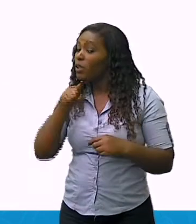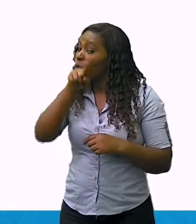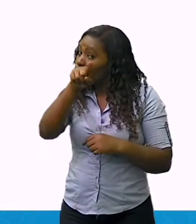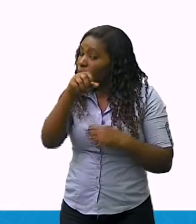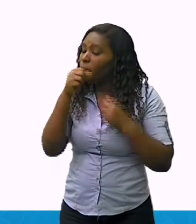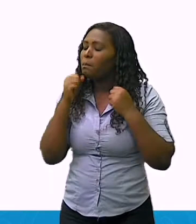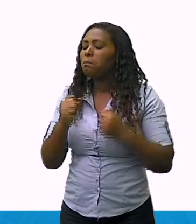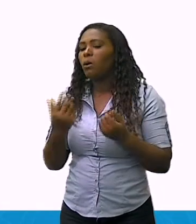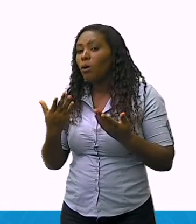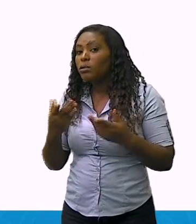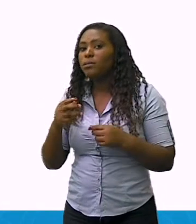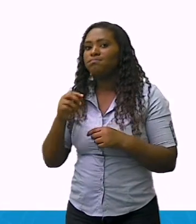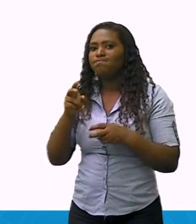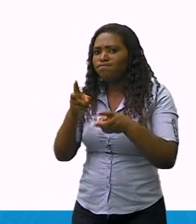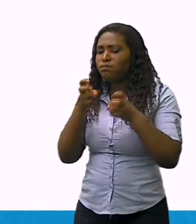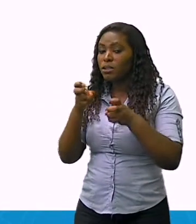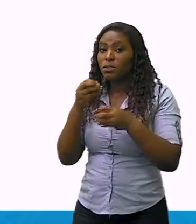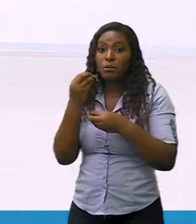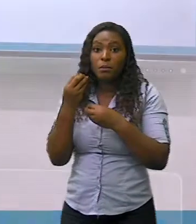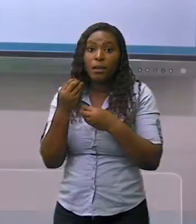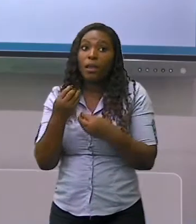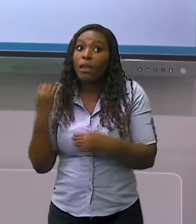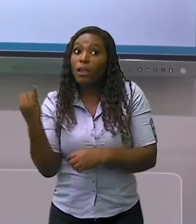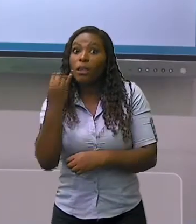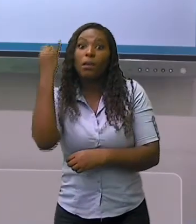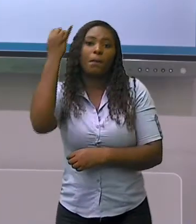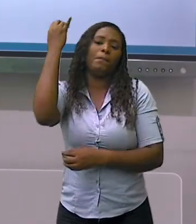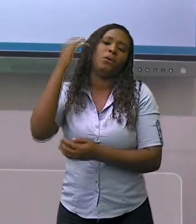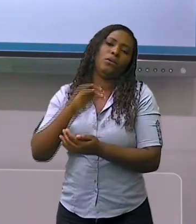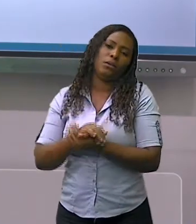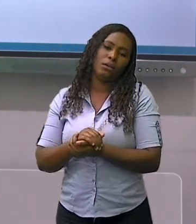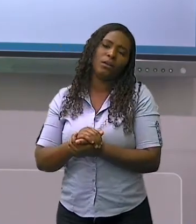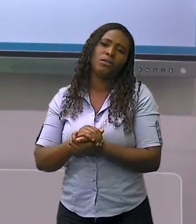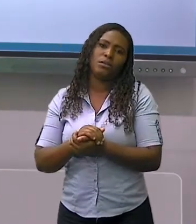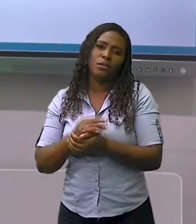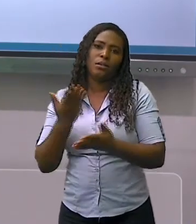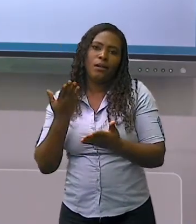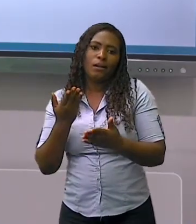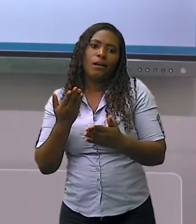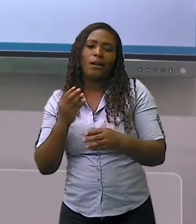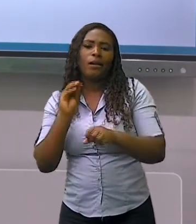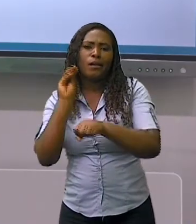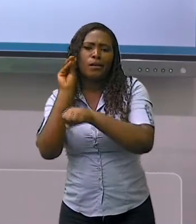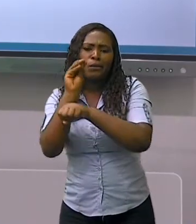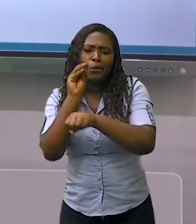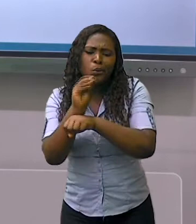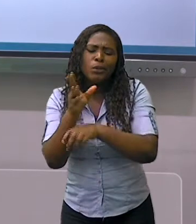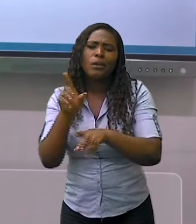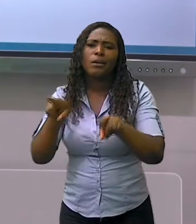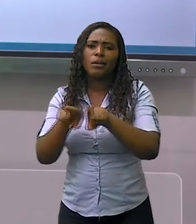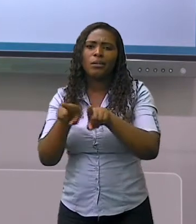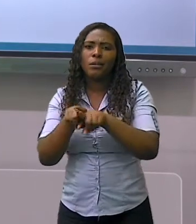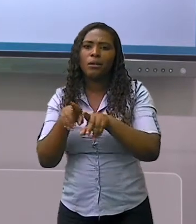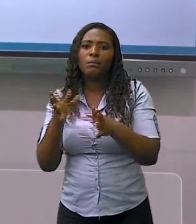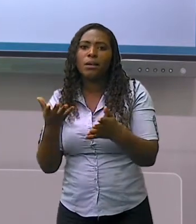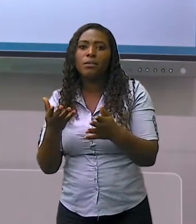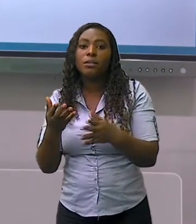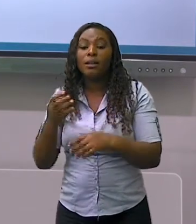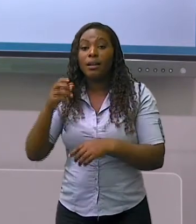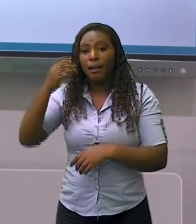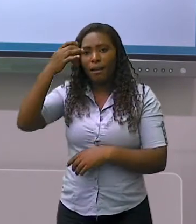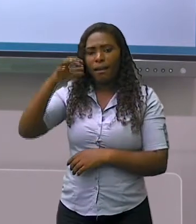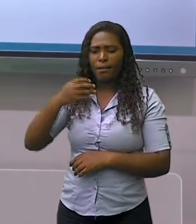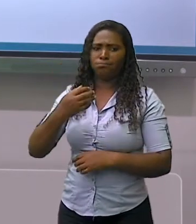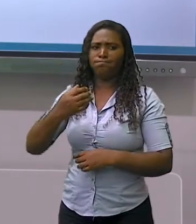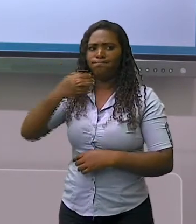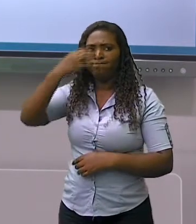preservação das diferentes culturas e modos de vida do que chamamos comunidades tradicionais.